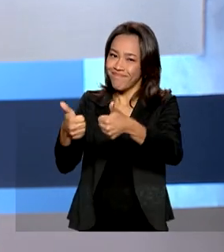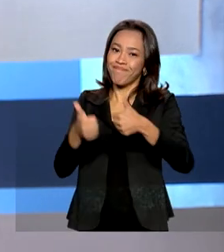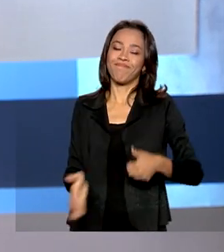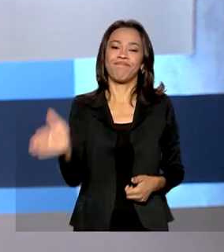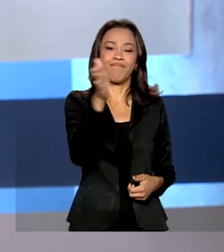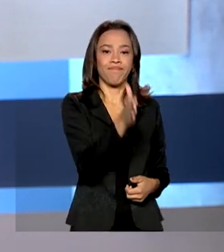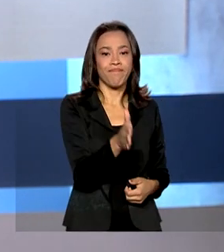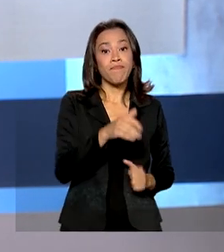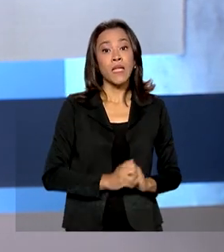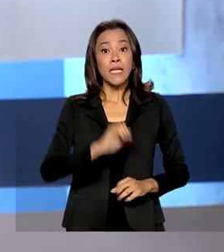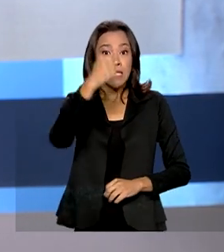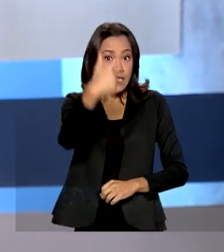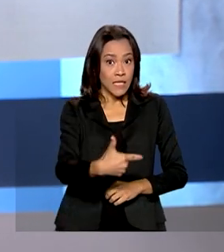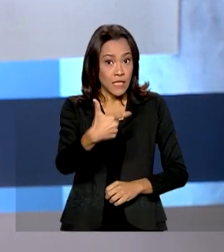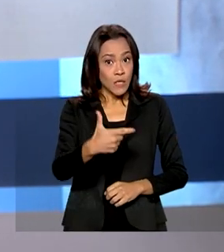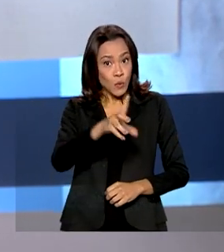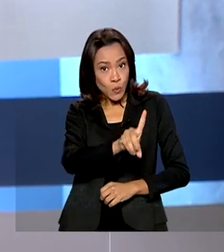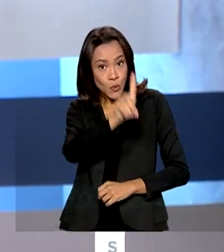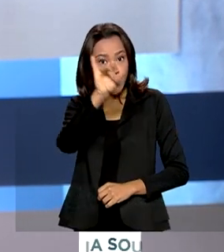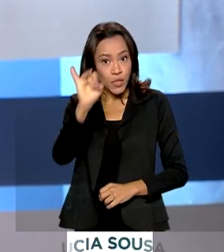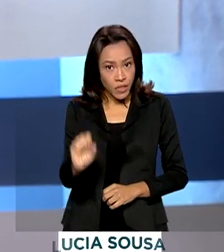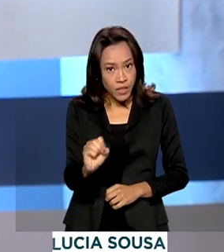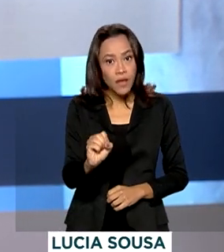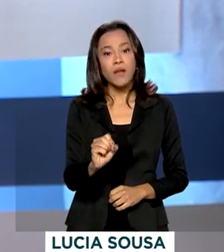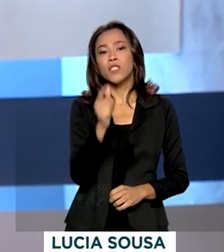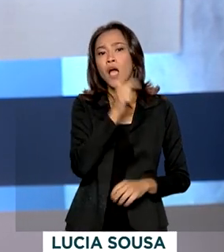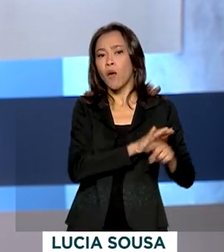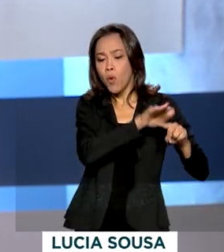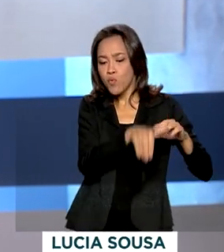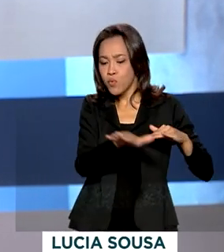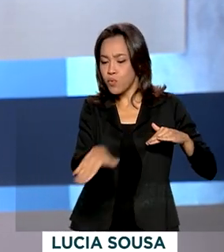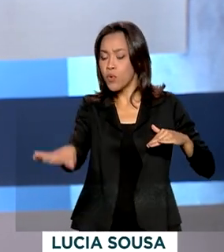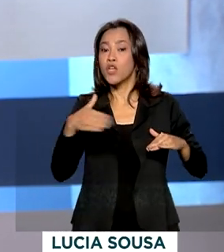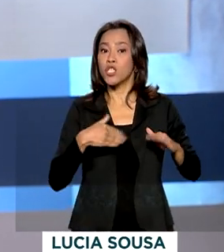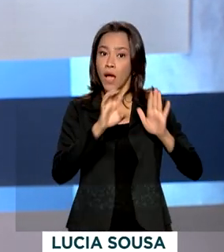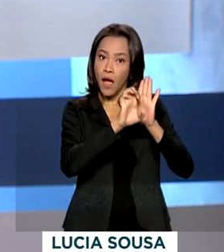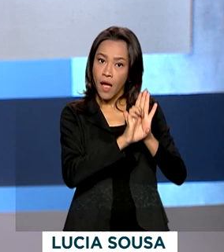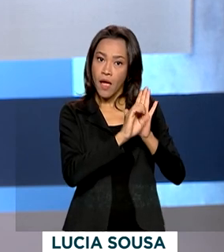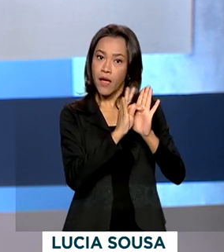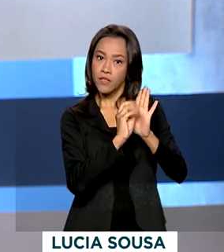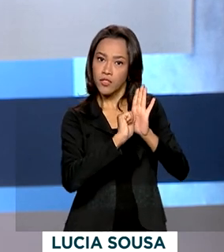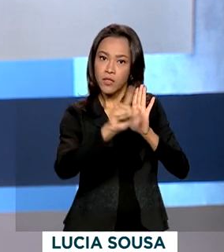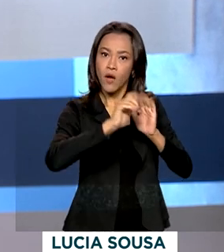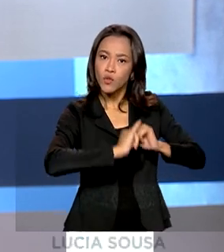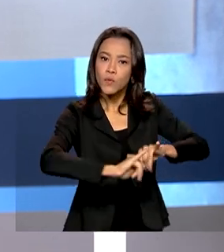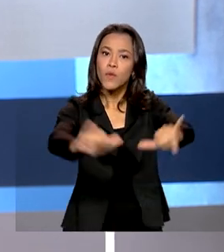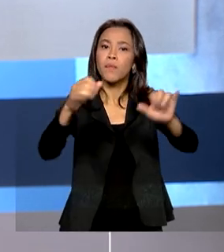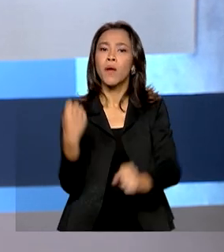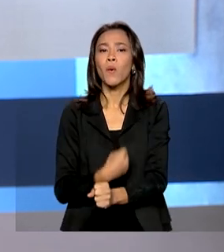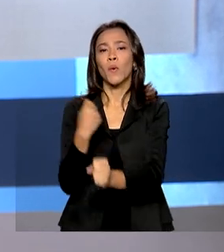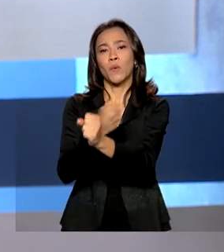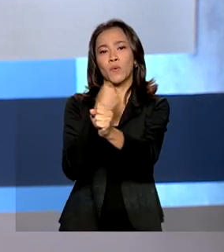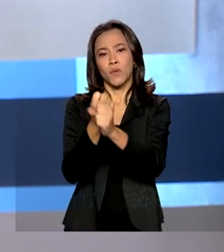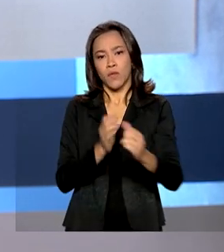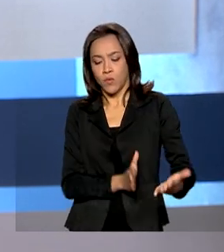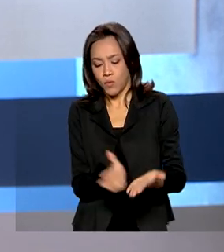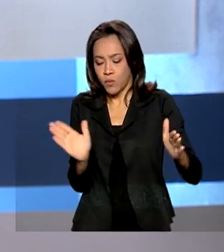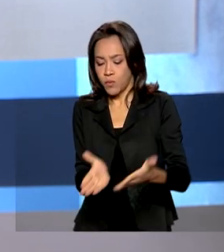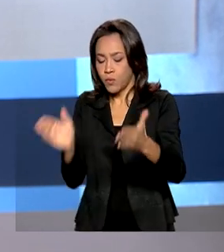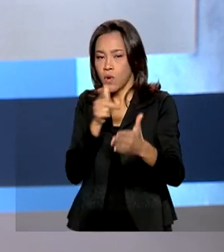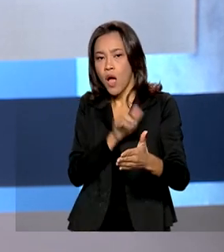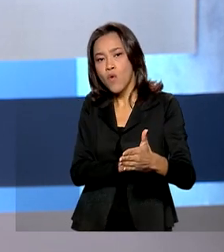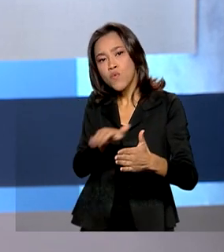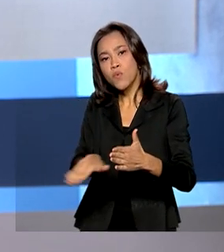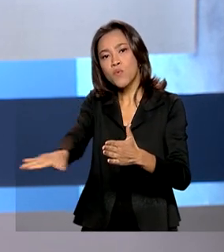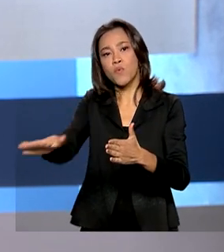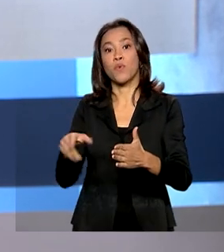E olha, no segundo dia da Jornada das Águas, foi lançado o edital para a construção do canal do Sertão Baiano. Com 330 quilômetros